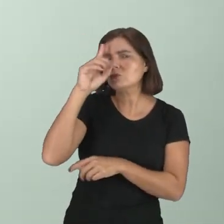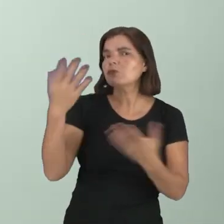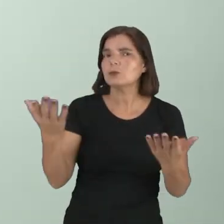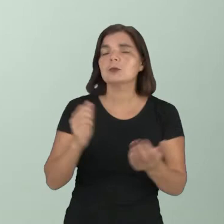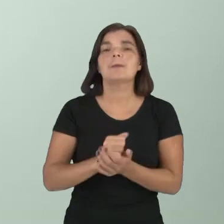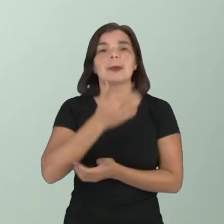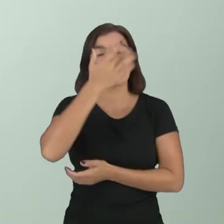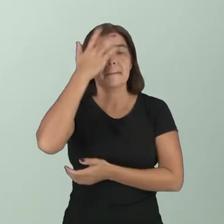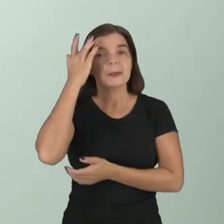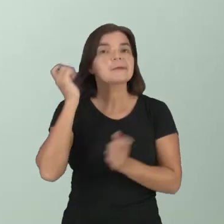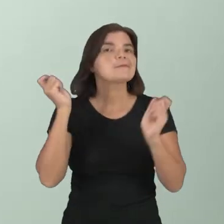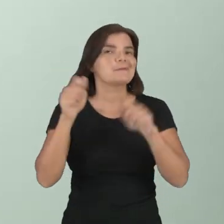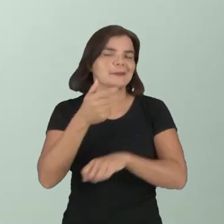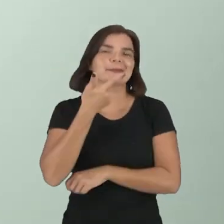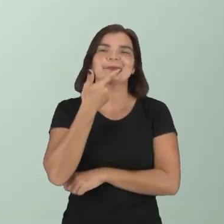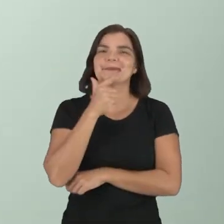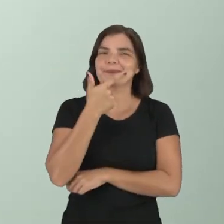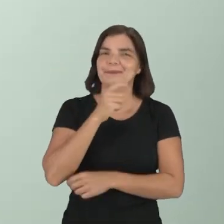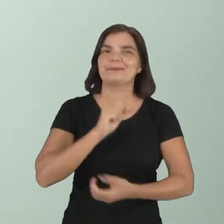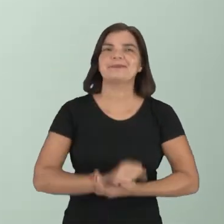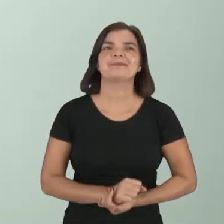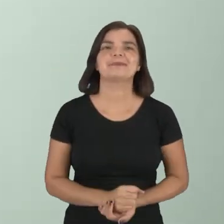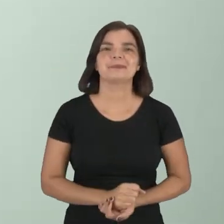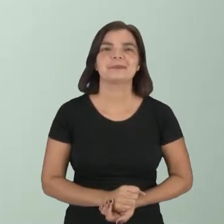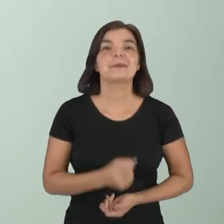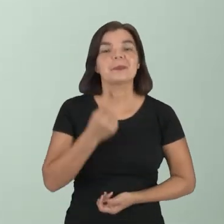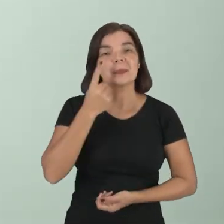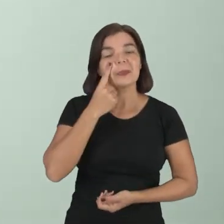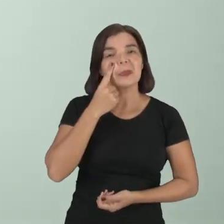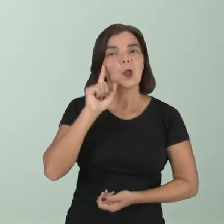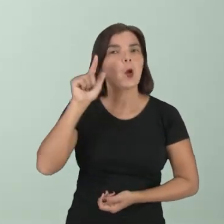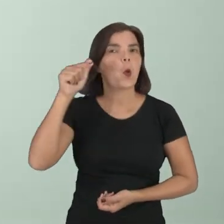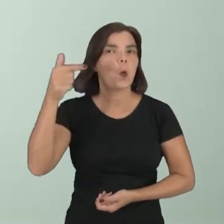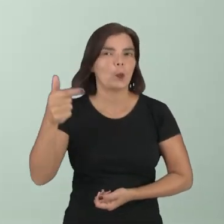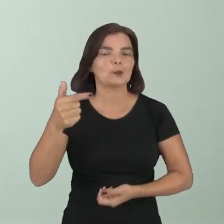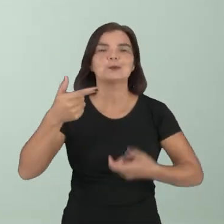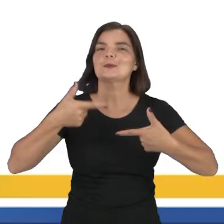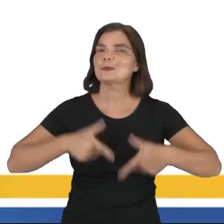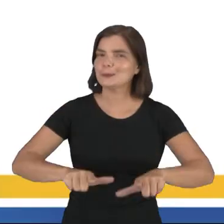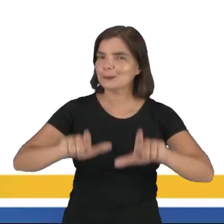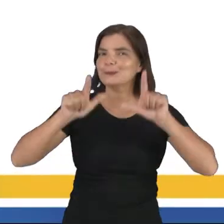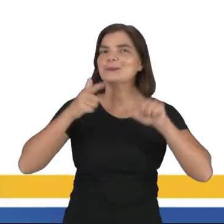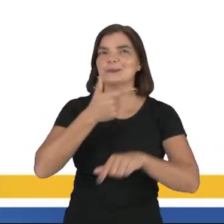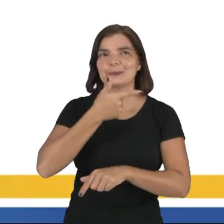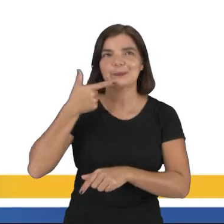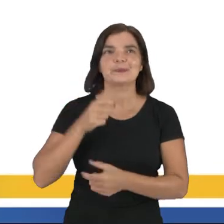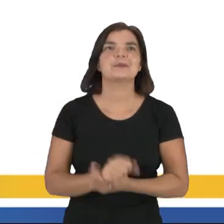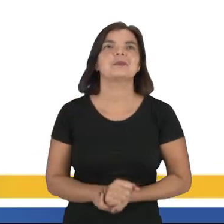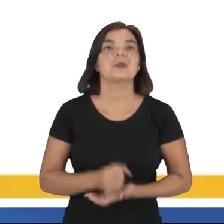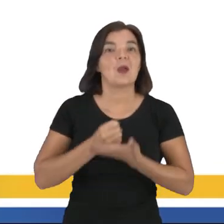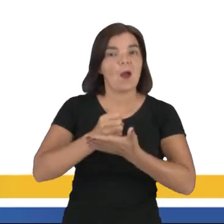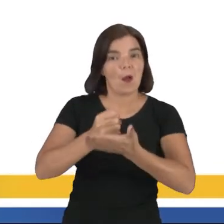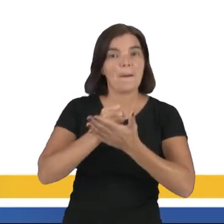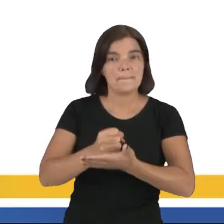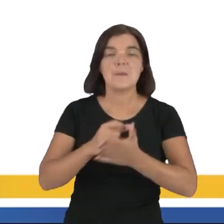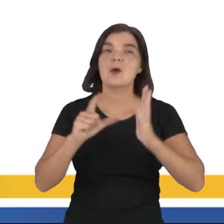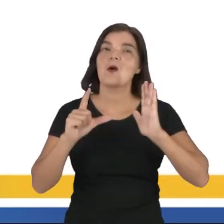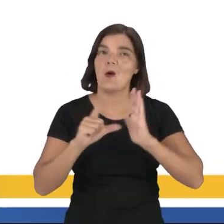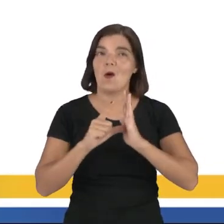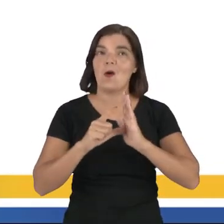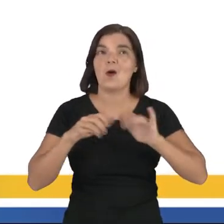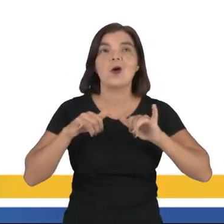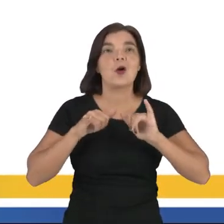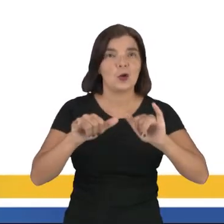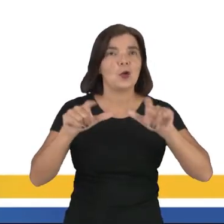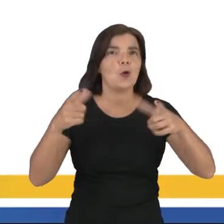pessoas, para poder causar mais humor. Vamos agora ler outro meme. Apoie o comércio local.